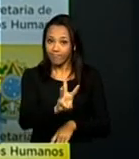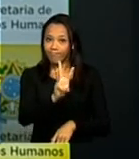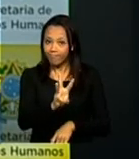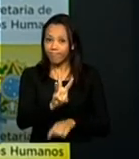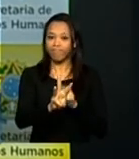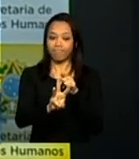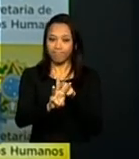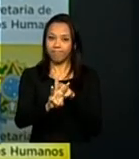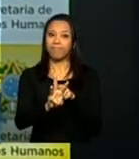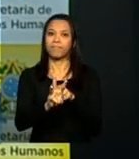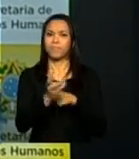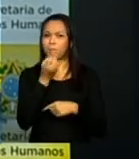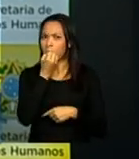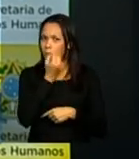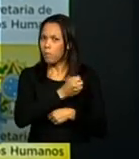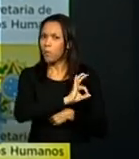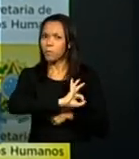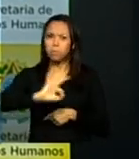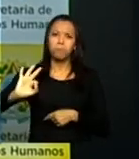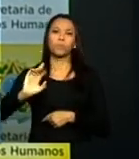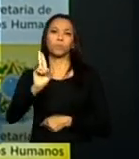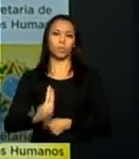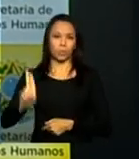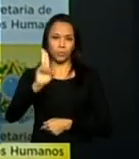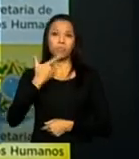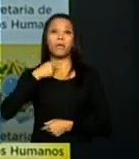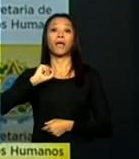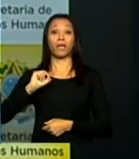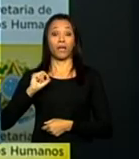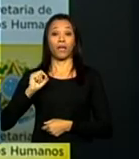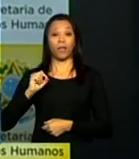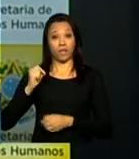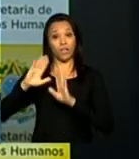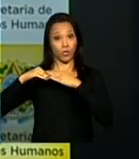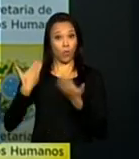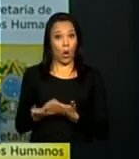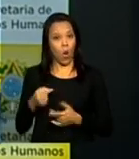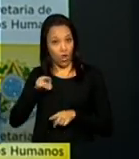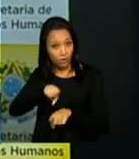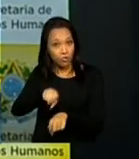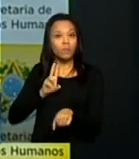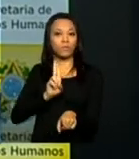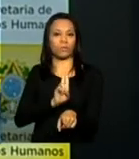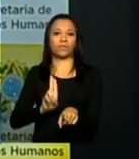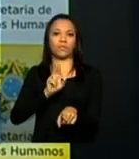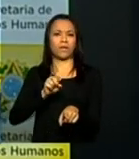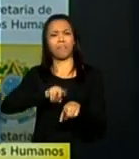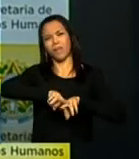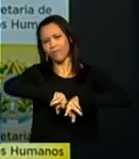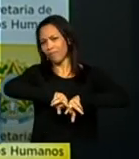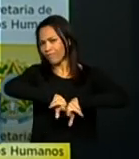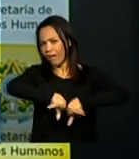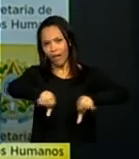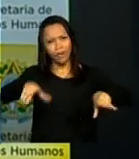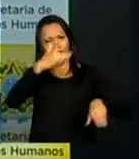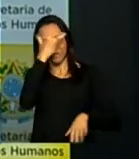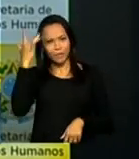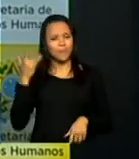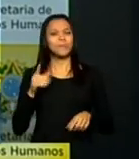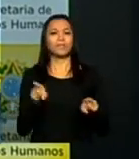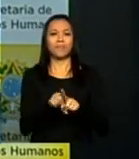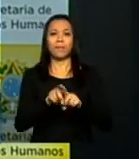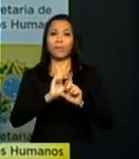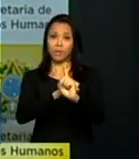acredito que vai ser de muita valia para o sistema educacional brasileiro, para toda a população brasileira, para toda a sociedade,